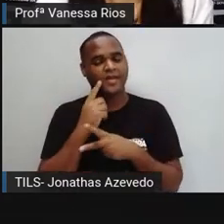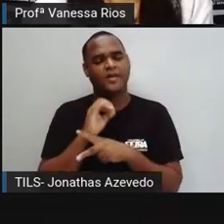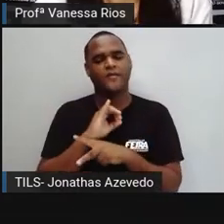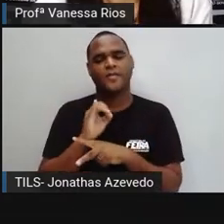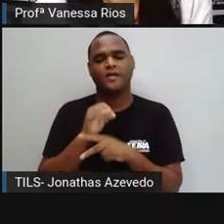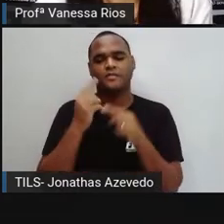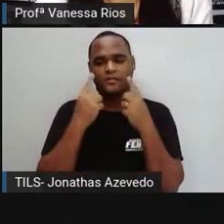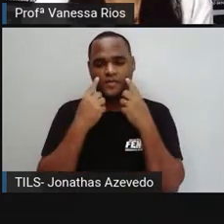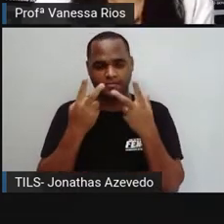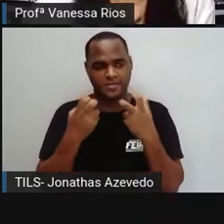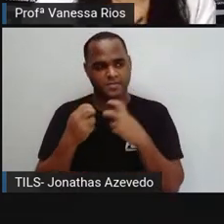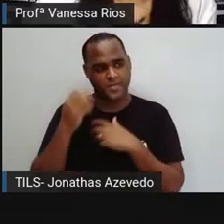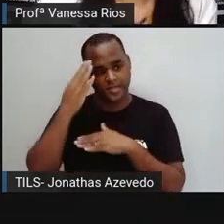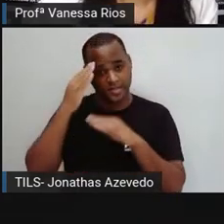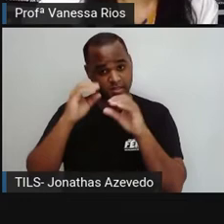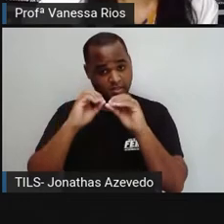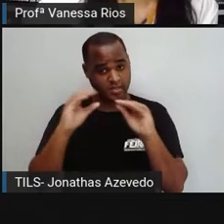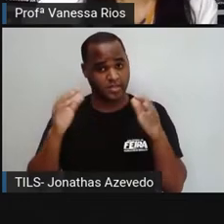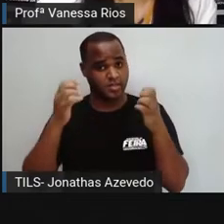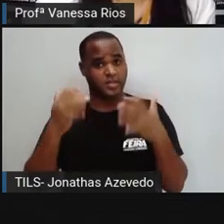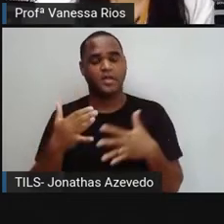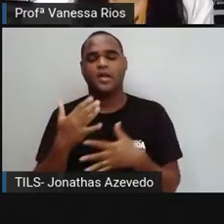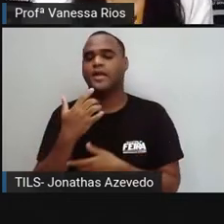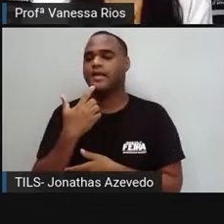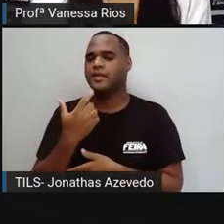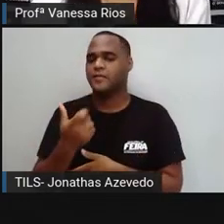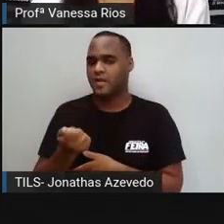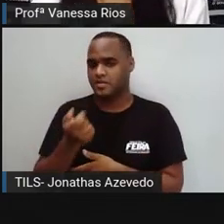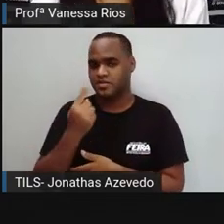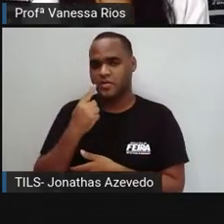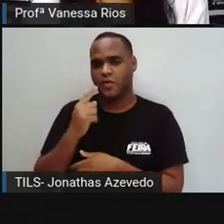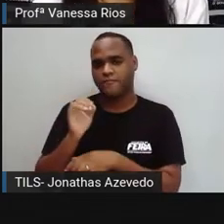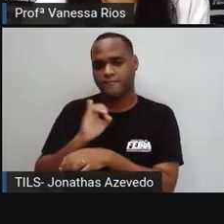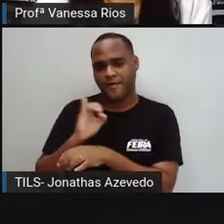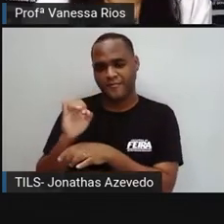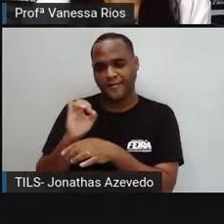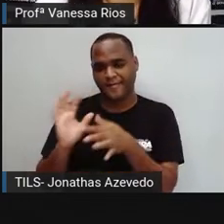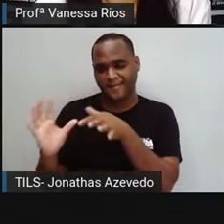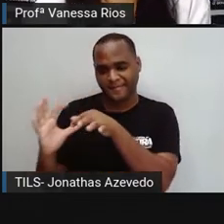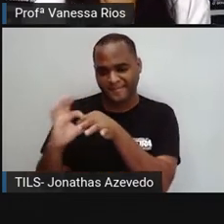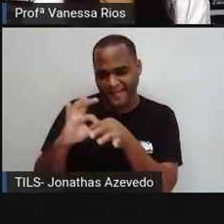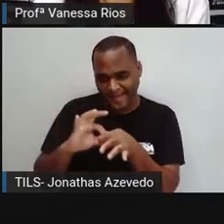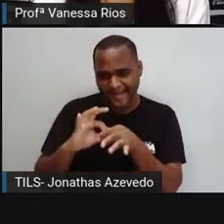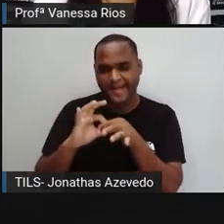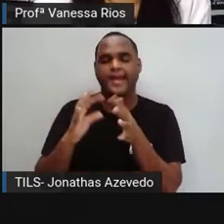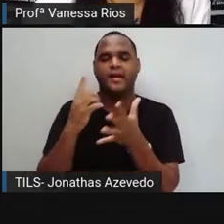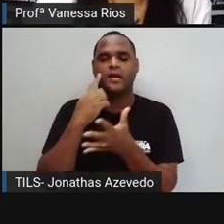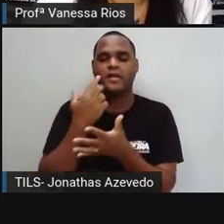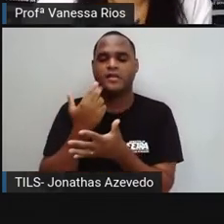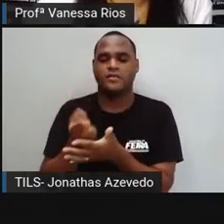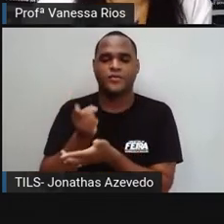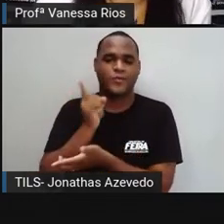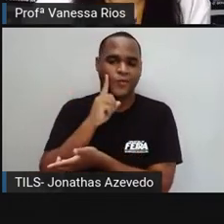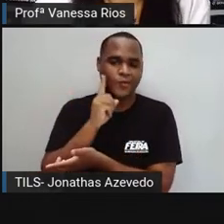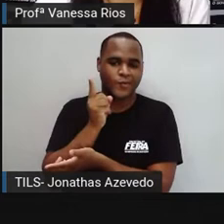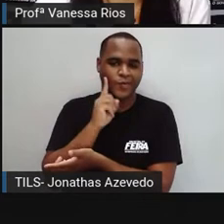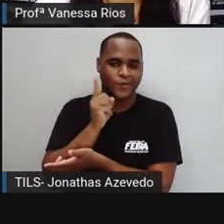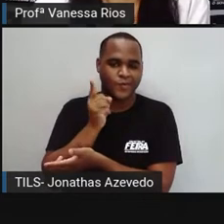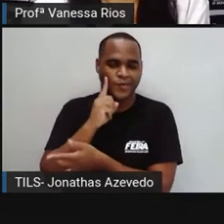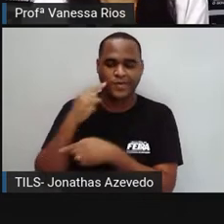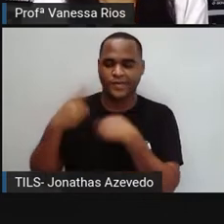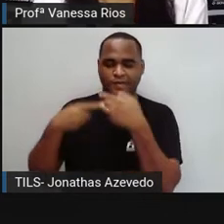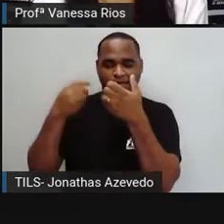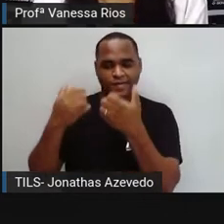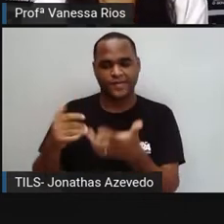a gente entende aí que linguagem formal ou coloquial representa a linguagem cotidiana, ou seja,